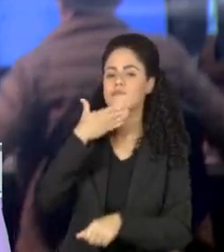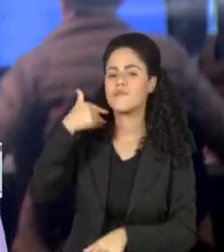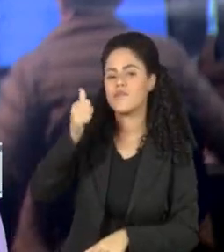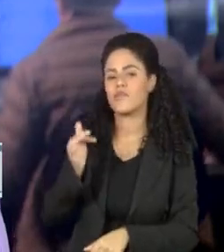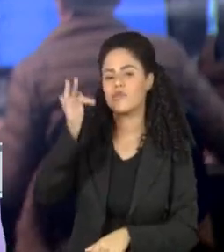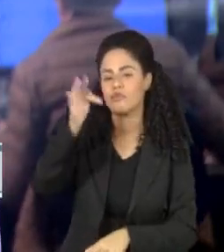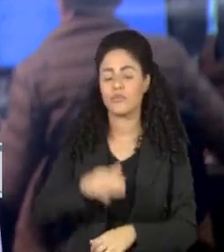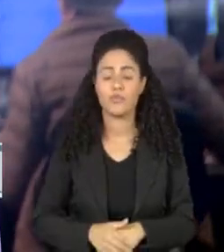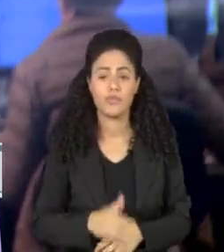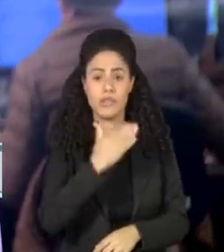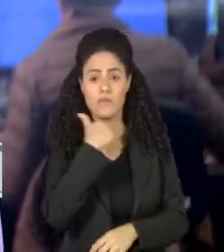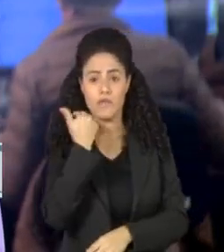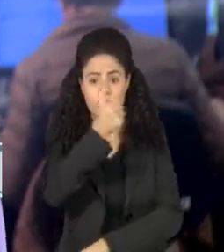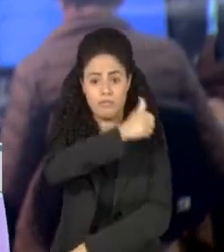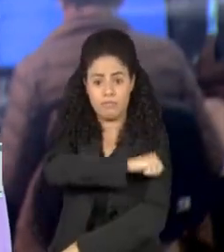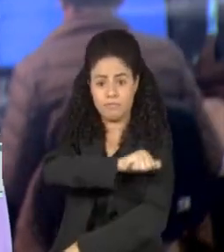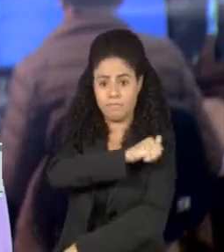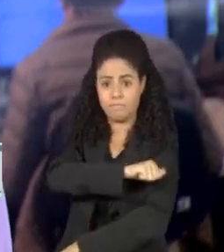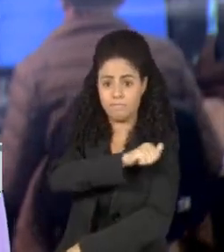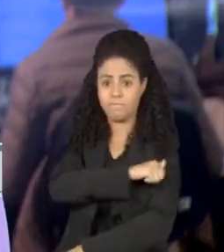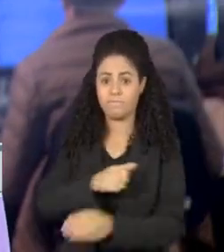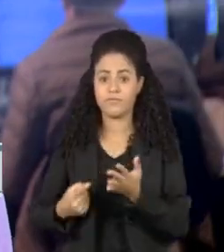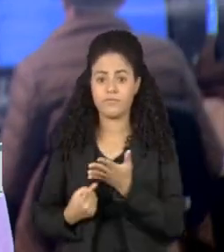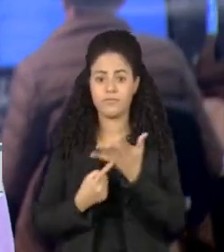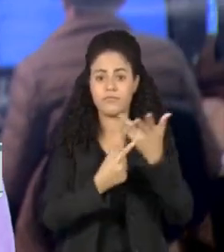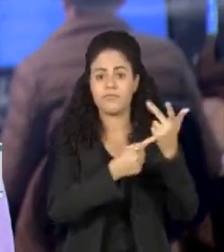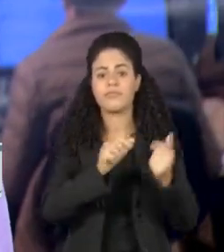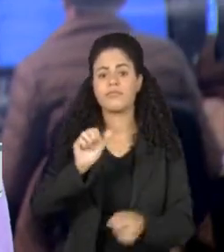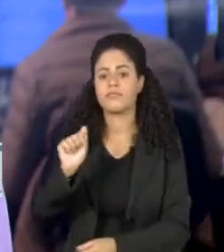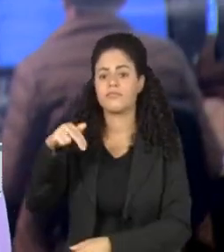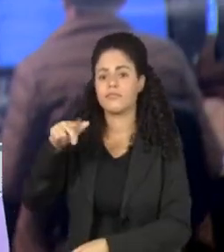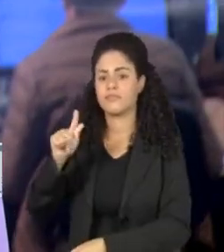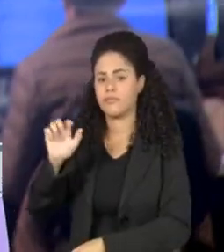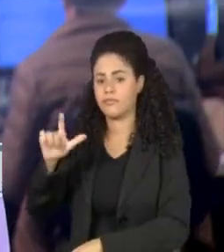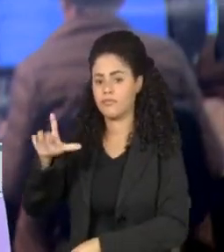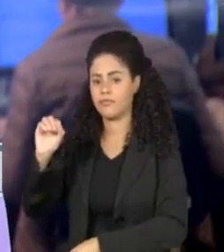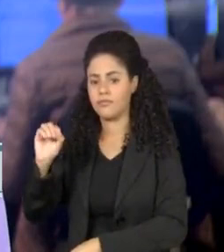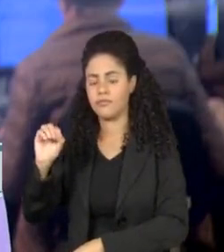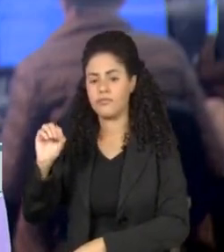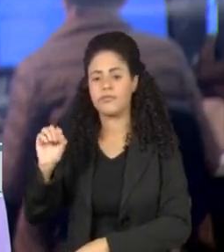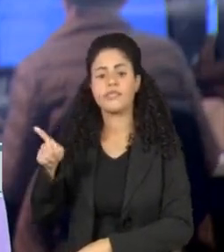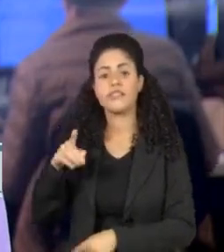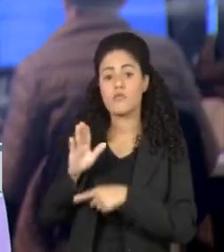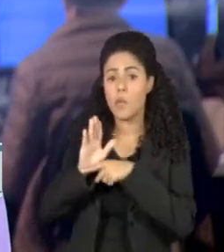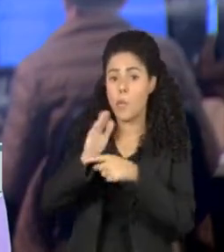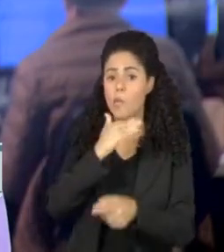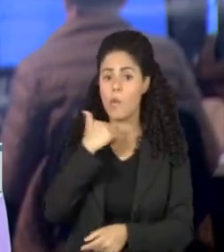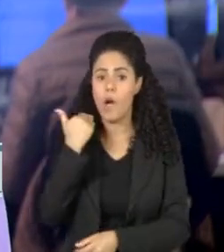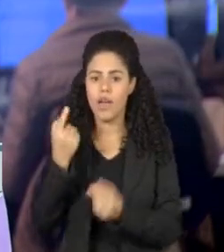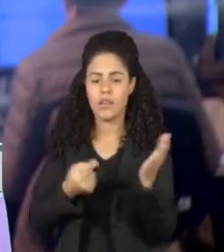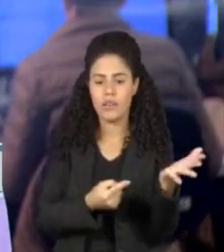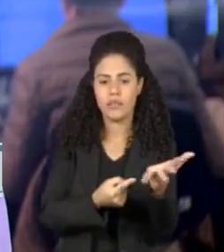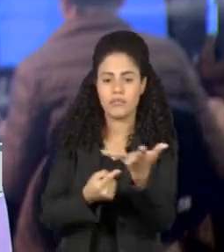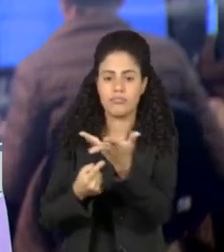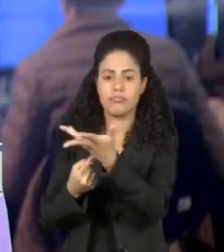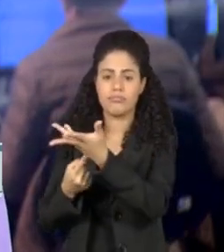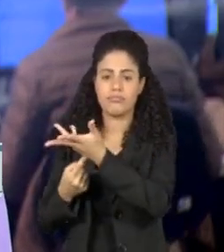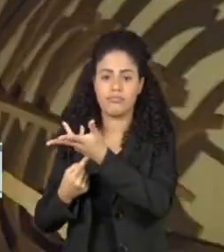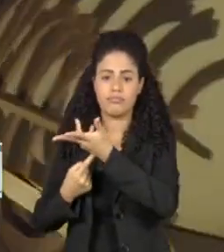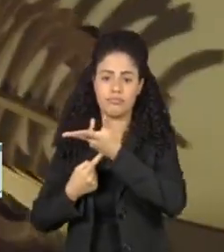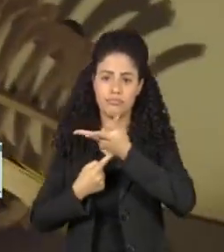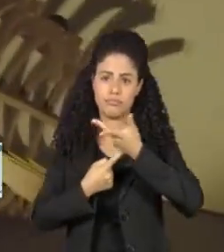Morreu no Rio de Janeiro o artista Ângelo Venosa, um dos mais importantes escultores contemporâneos do país.